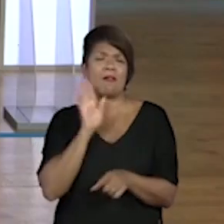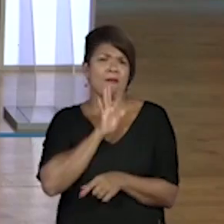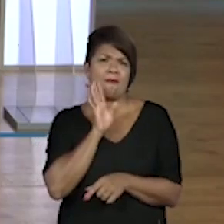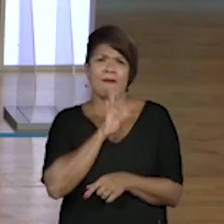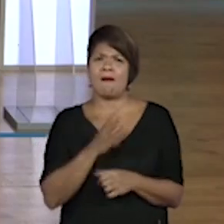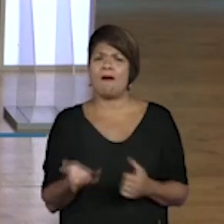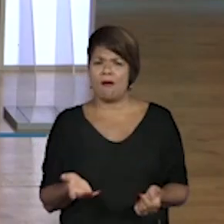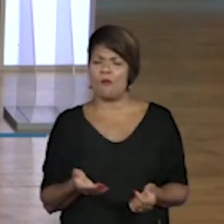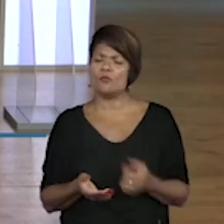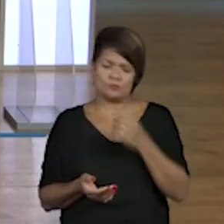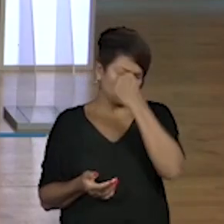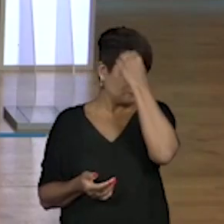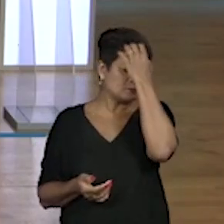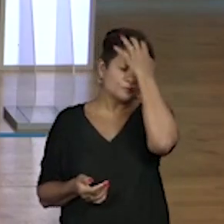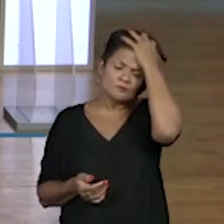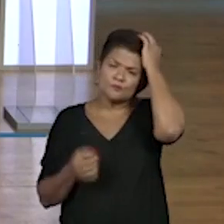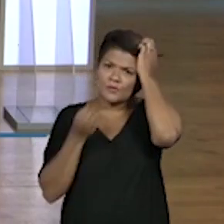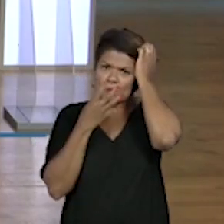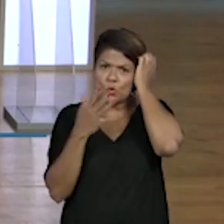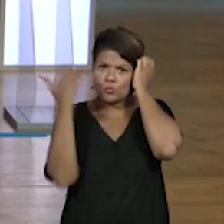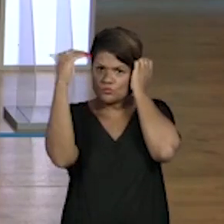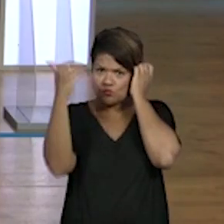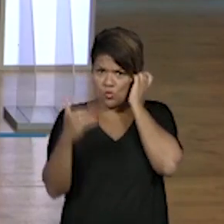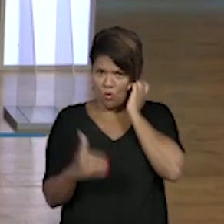lista aí para a gente e vai nos marcar, tudo bem?